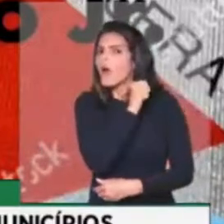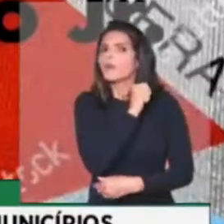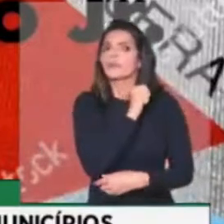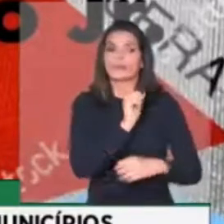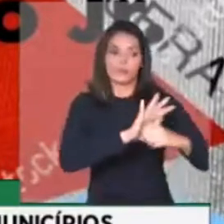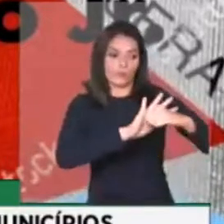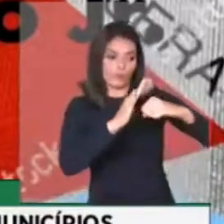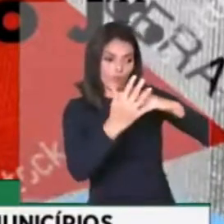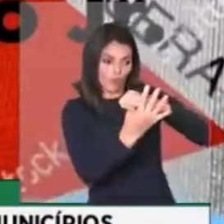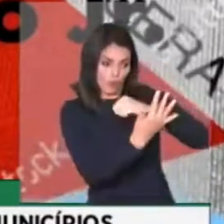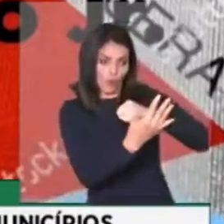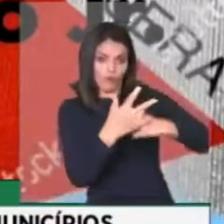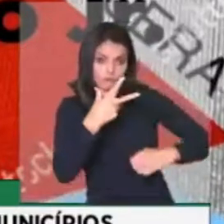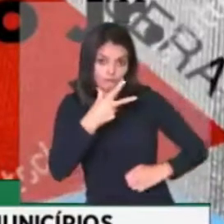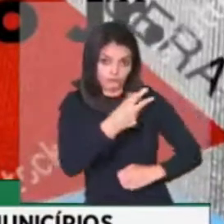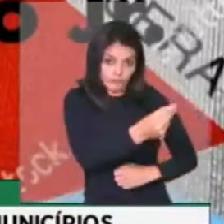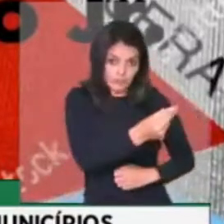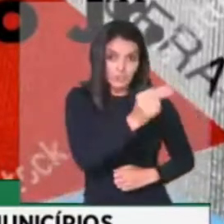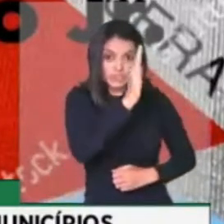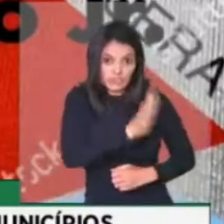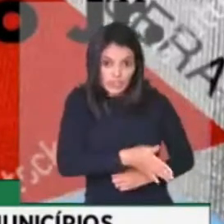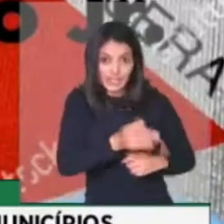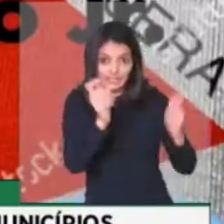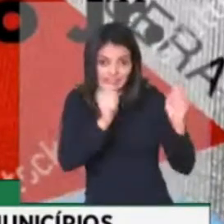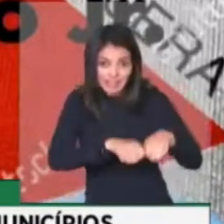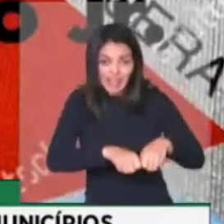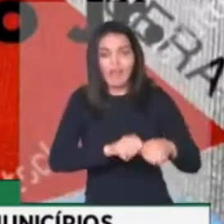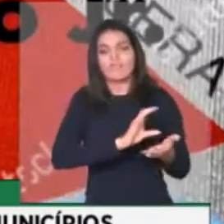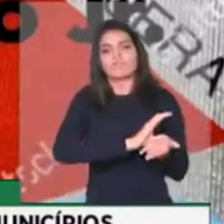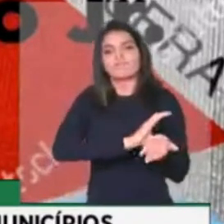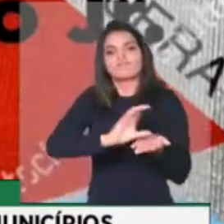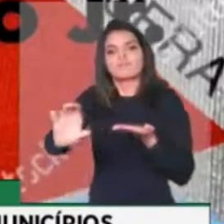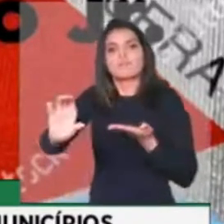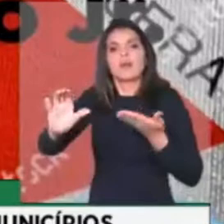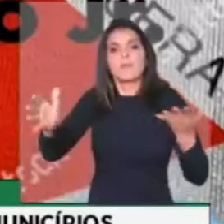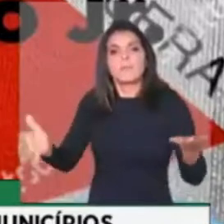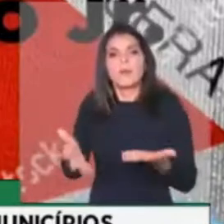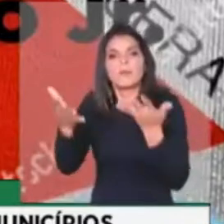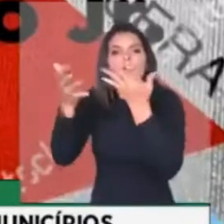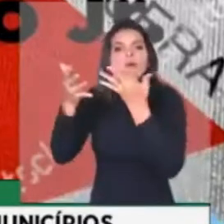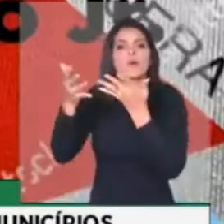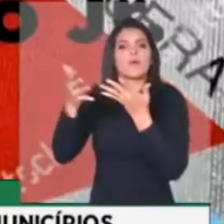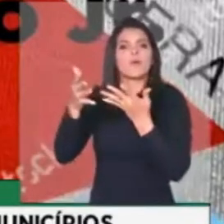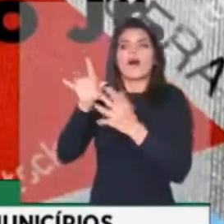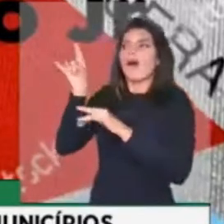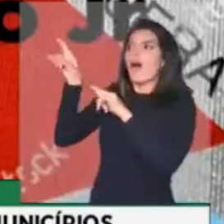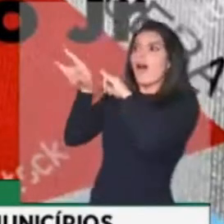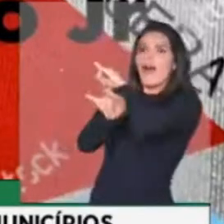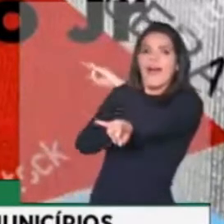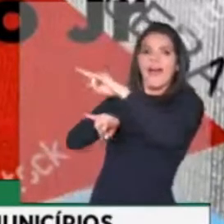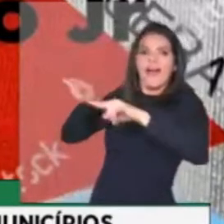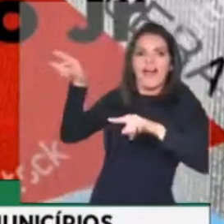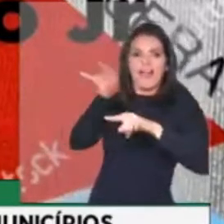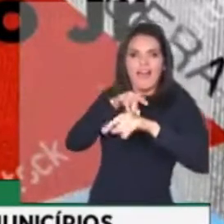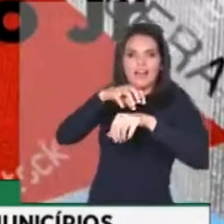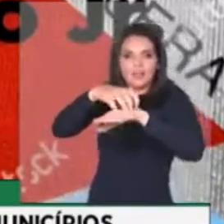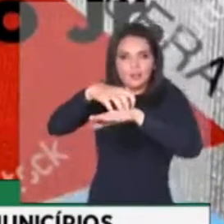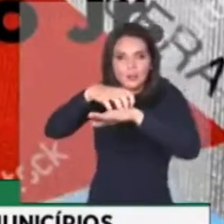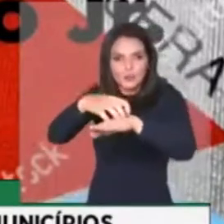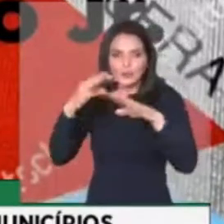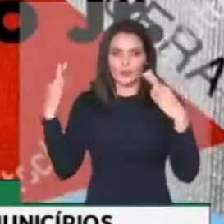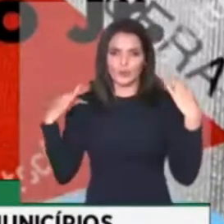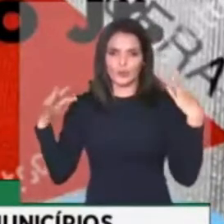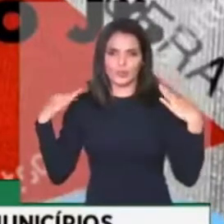conseguirmos viabilizar recursos para a promoção turística internacional, mas também a capacidade